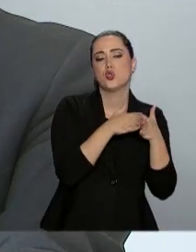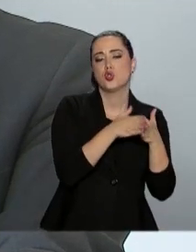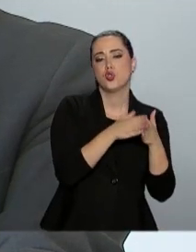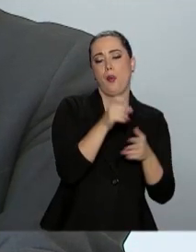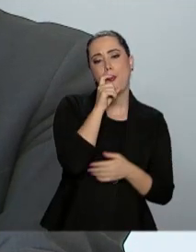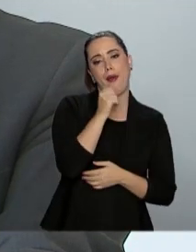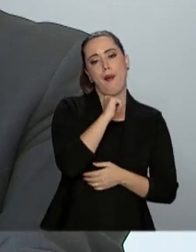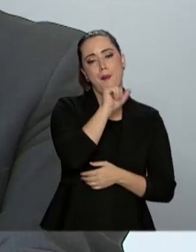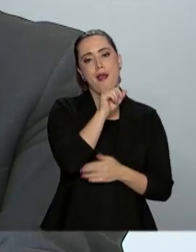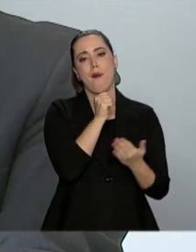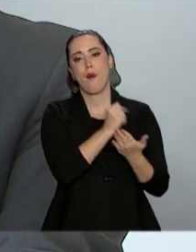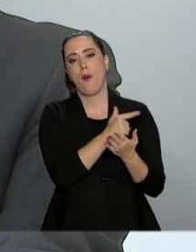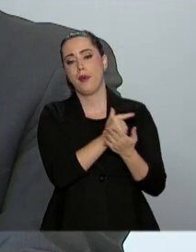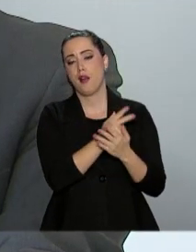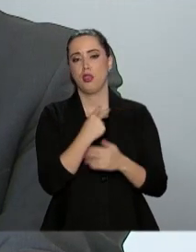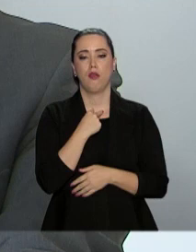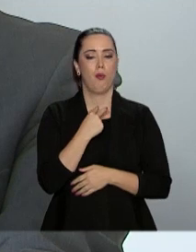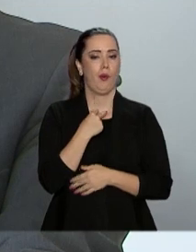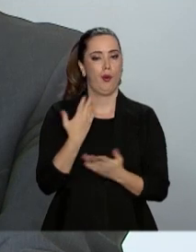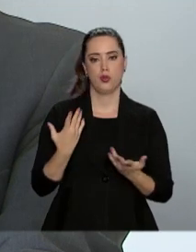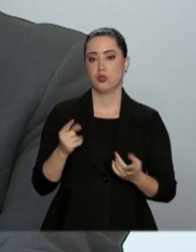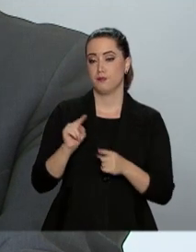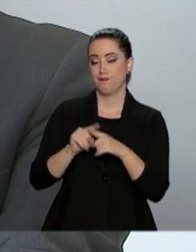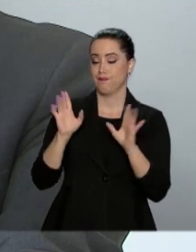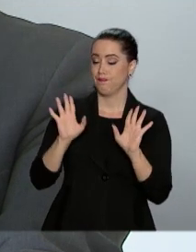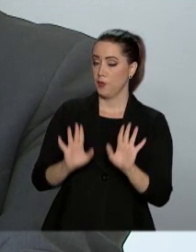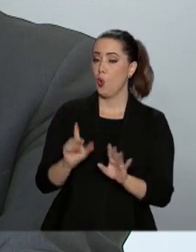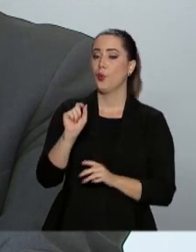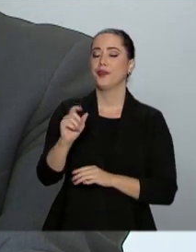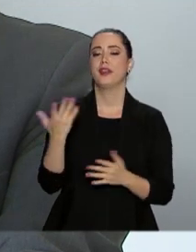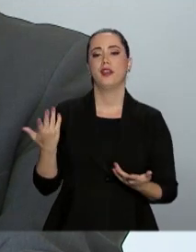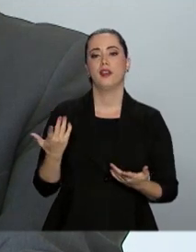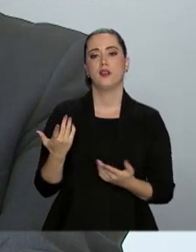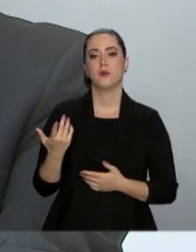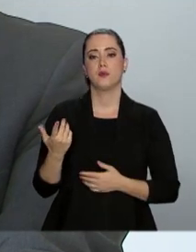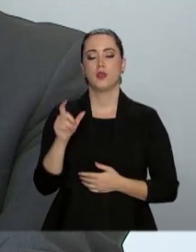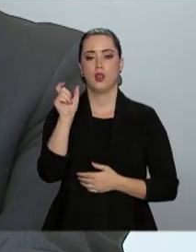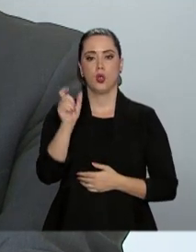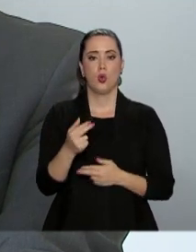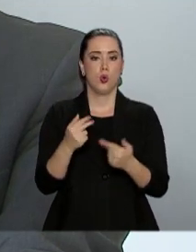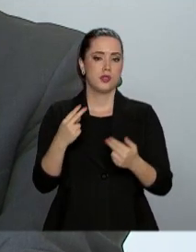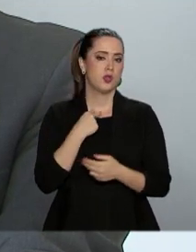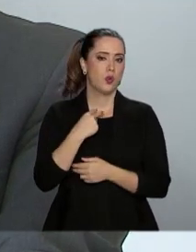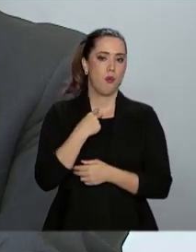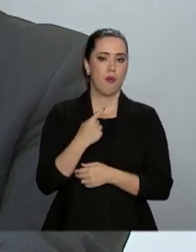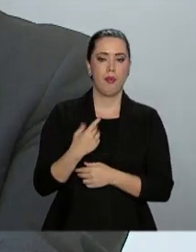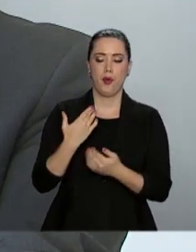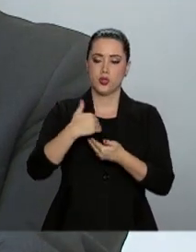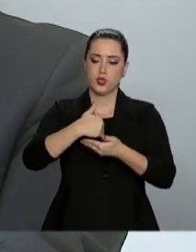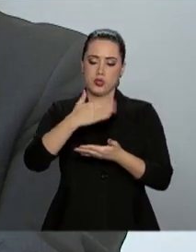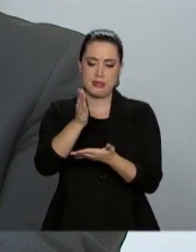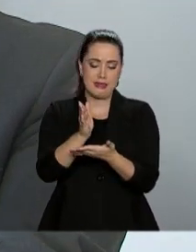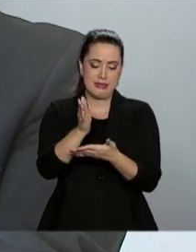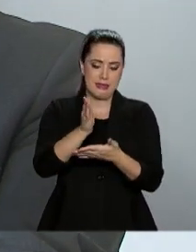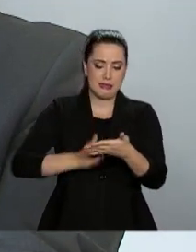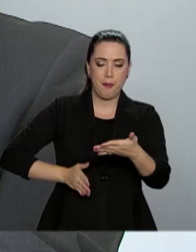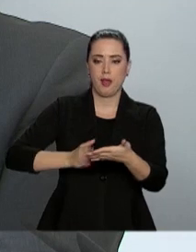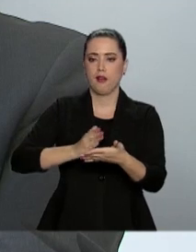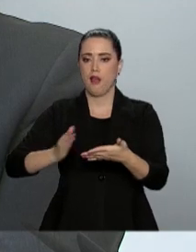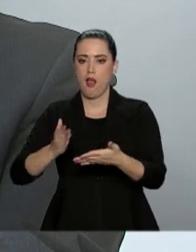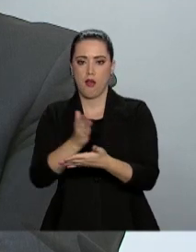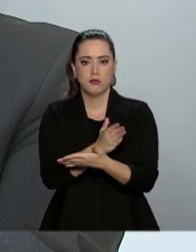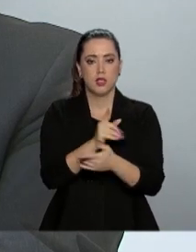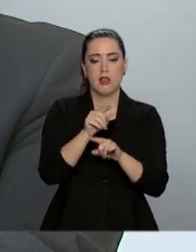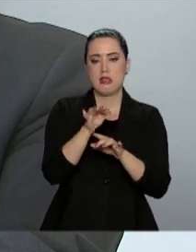O que são materiais coletivos? São aqueles que não são individualizáveis. Por exemplo, material de